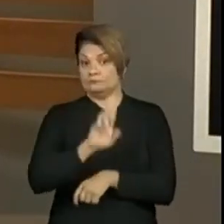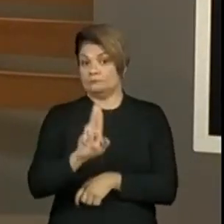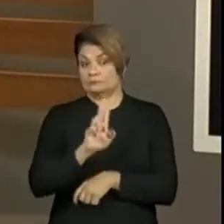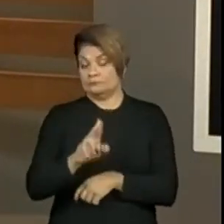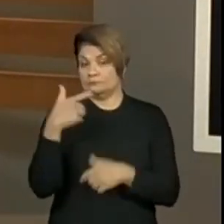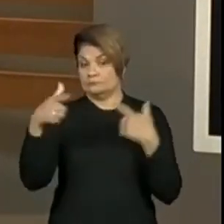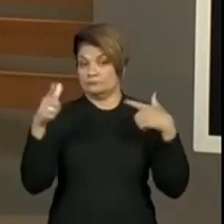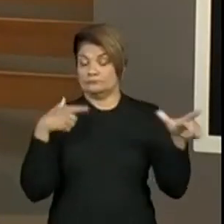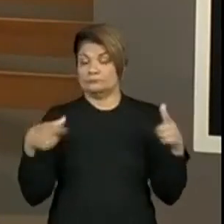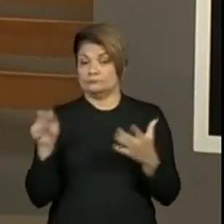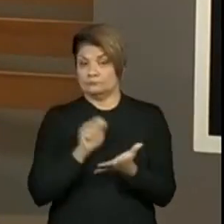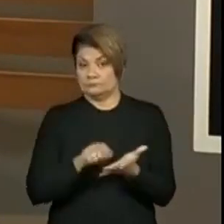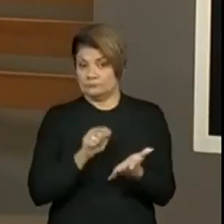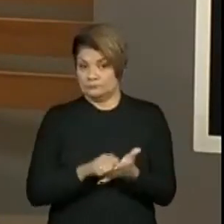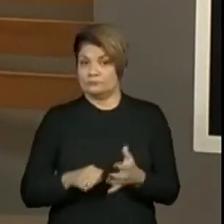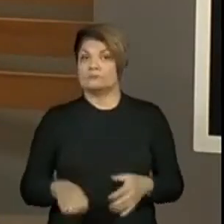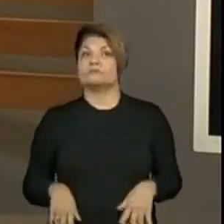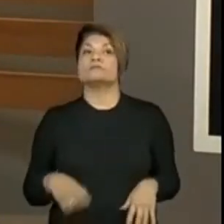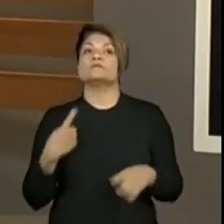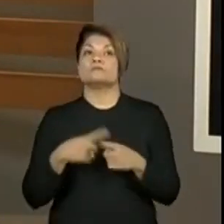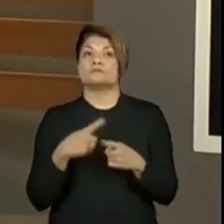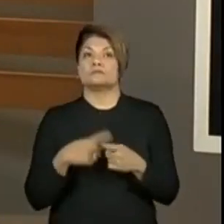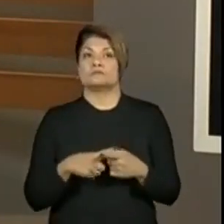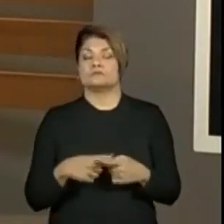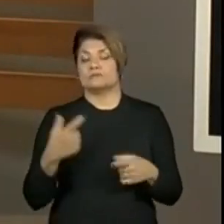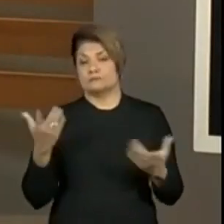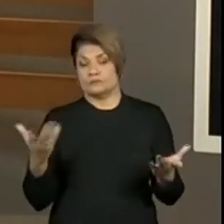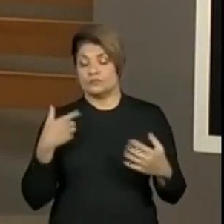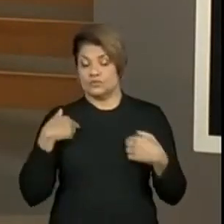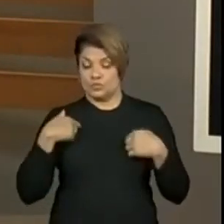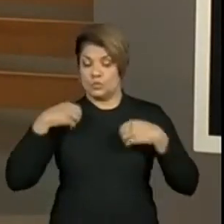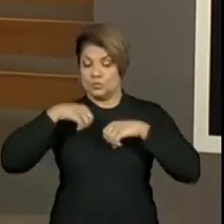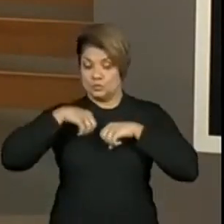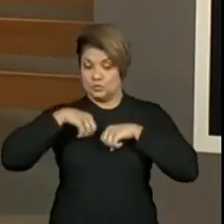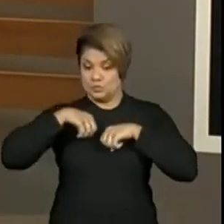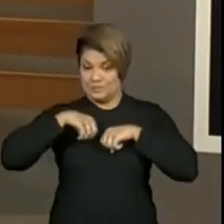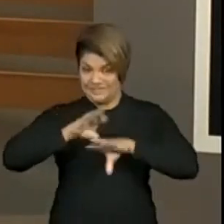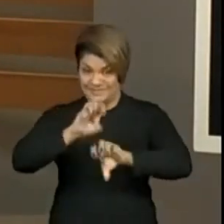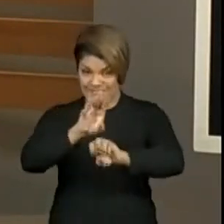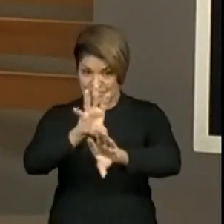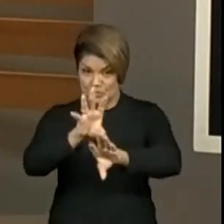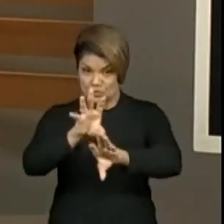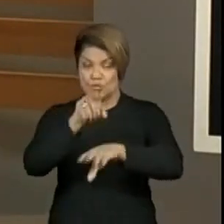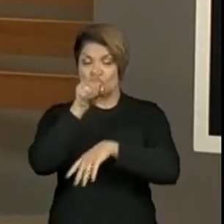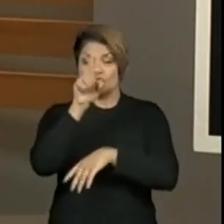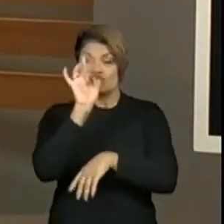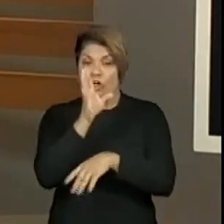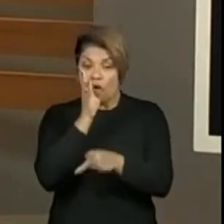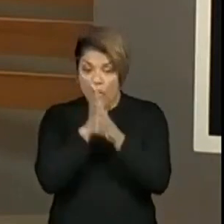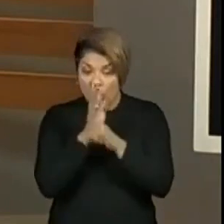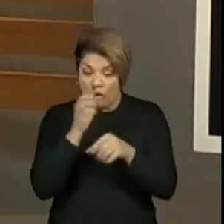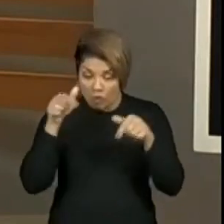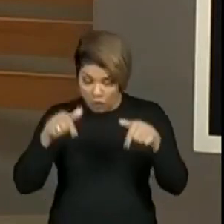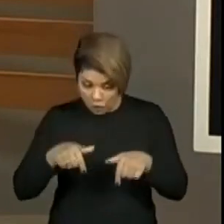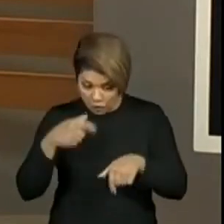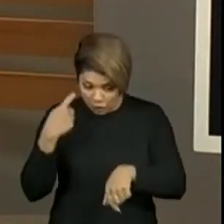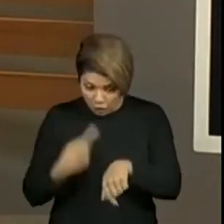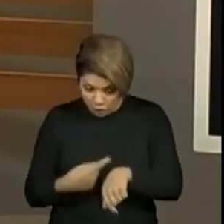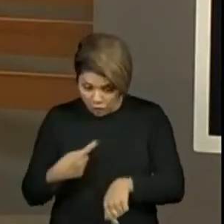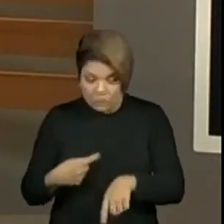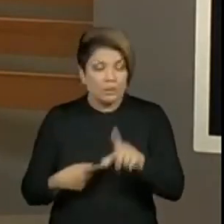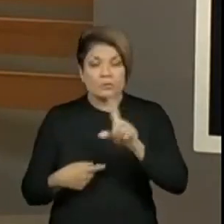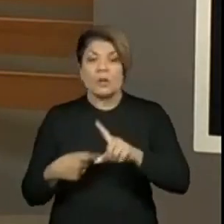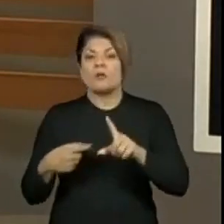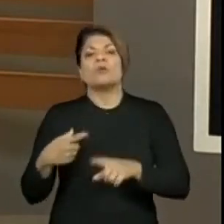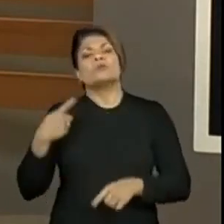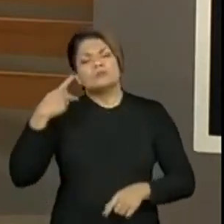Por que eu estou explicando isso? Para entender que quando a gente ensina algo para vocês, é algo para vocês levarem para a sua vida, em momentos de escrever,